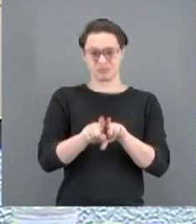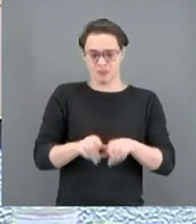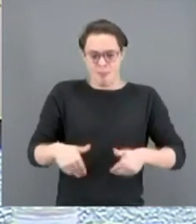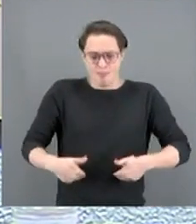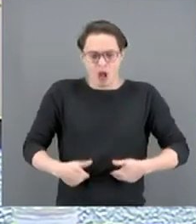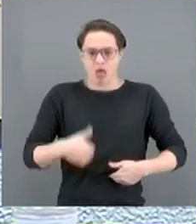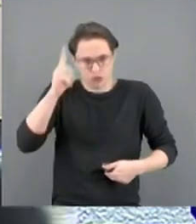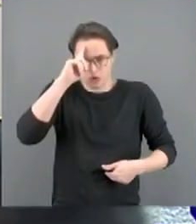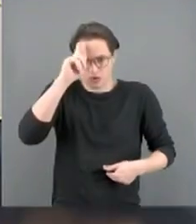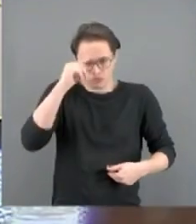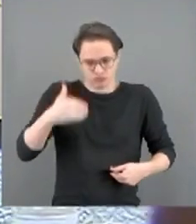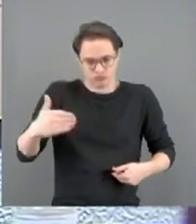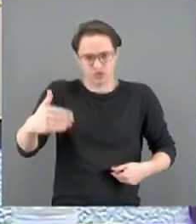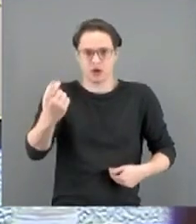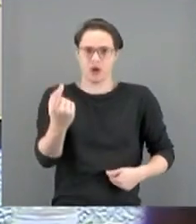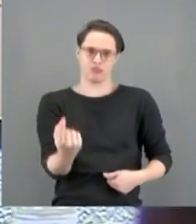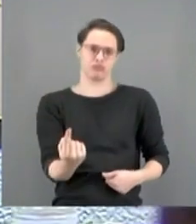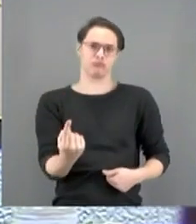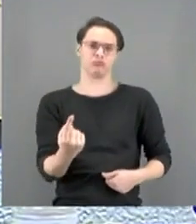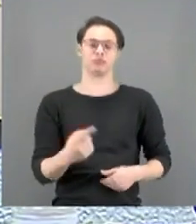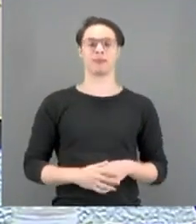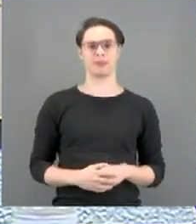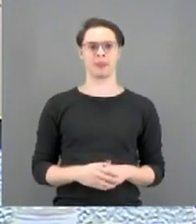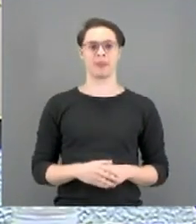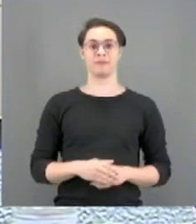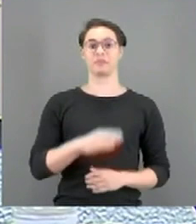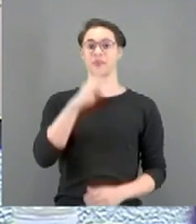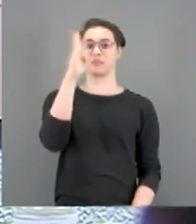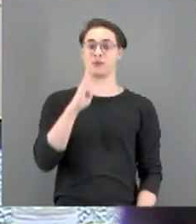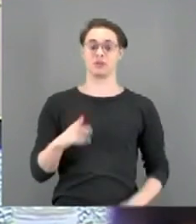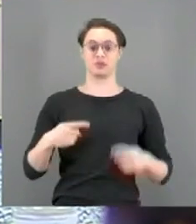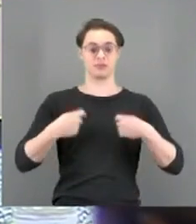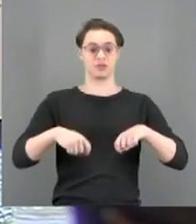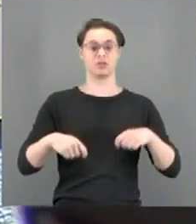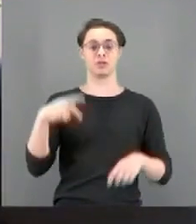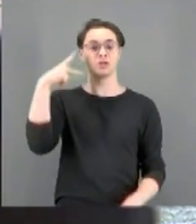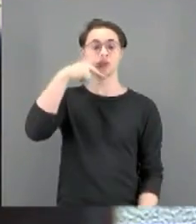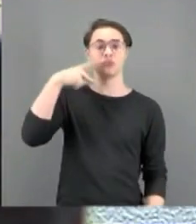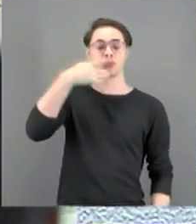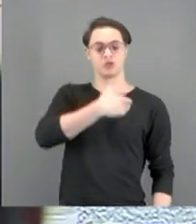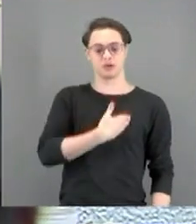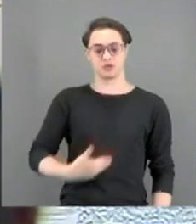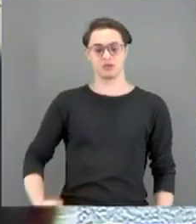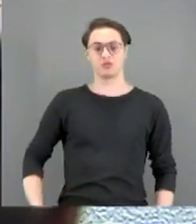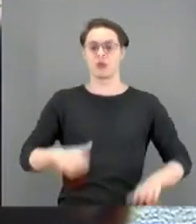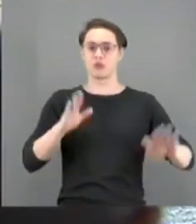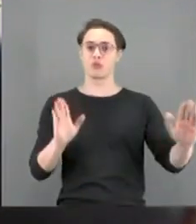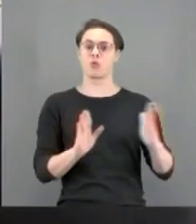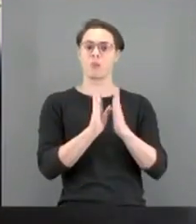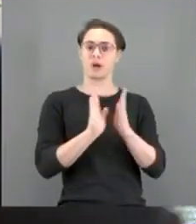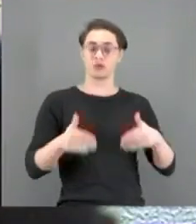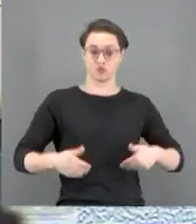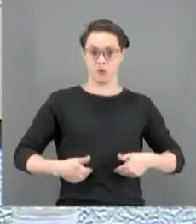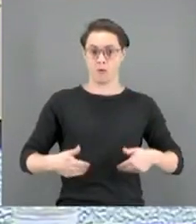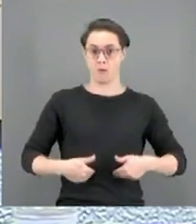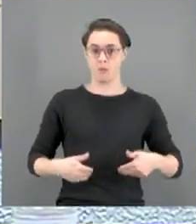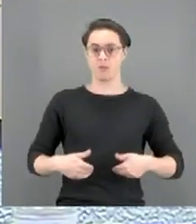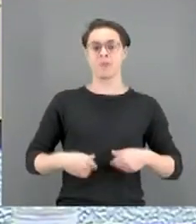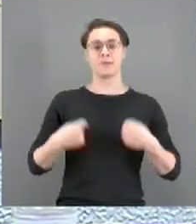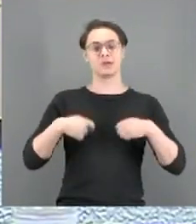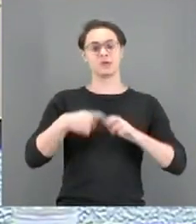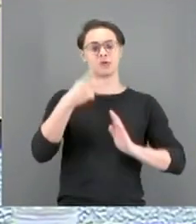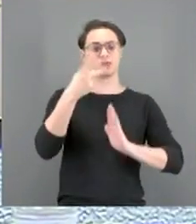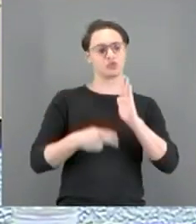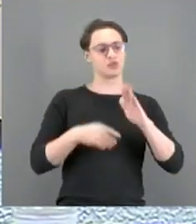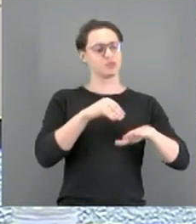doenças e morte. O Brasil precisa de políticas públicas eficazes para o combate à fome. Programa de distribuição